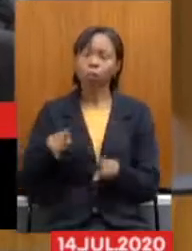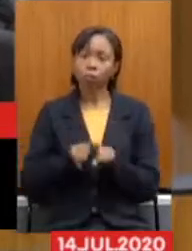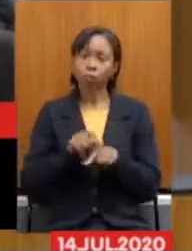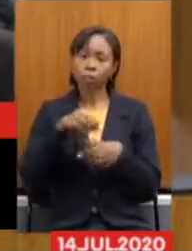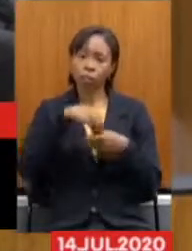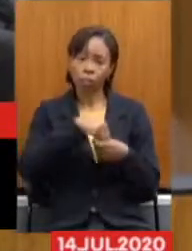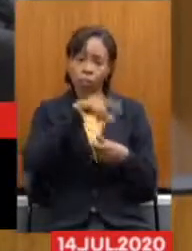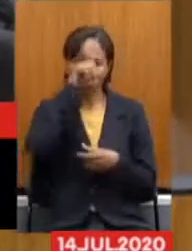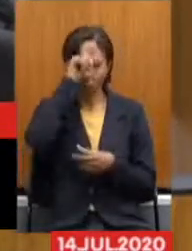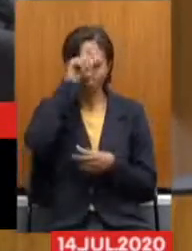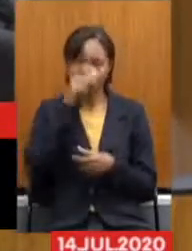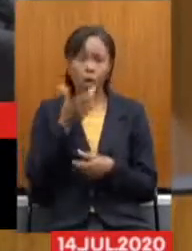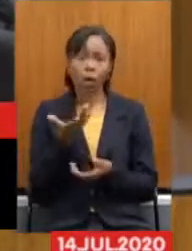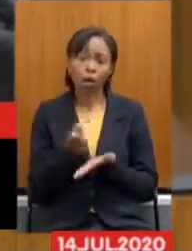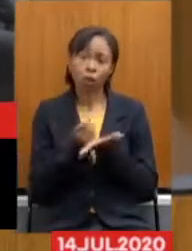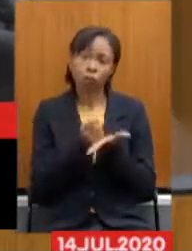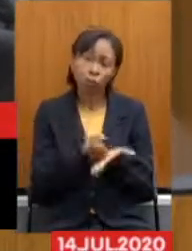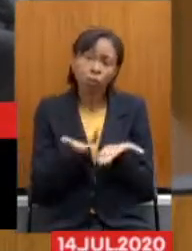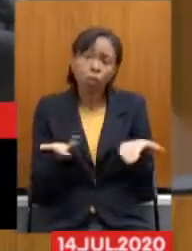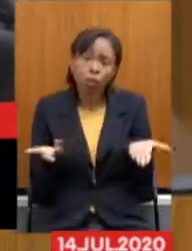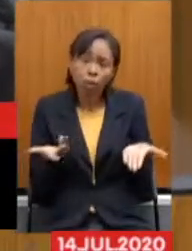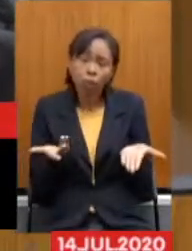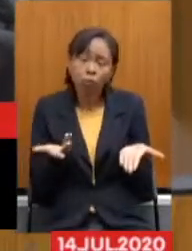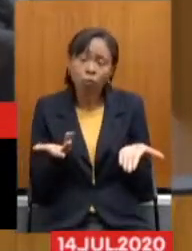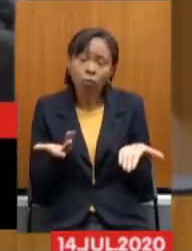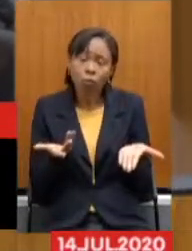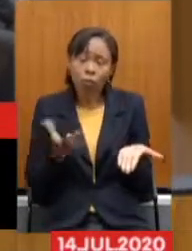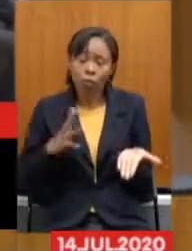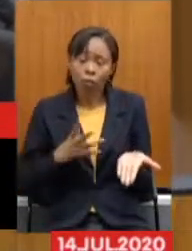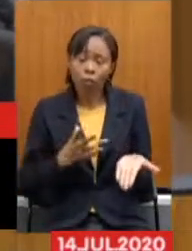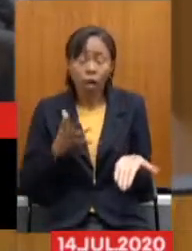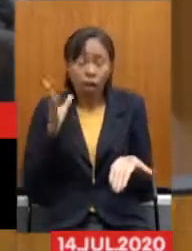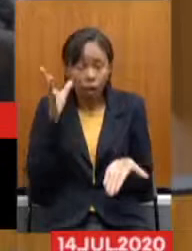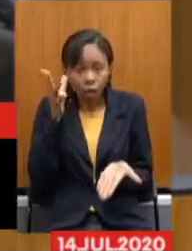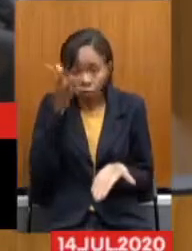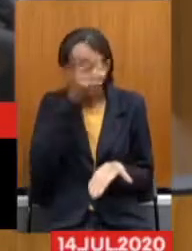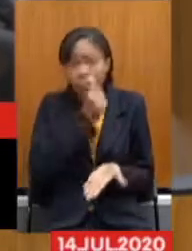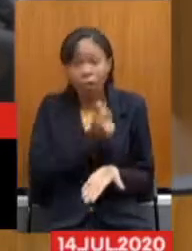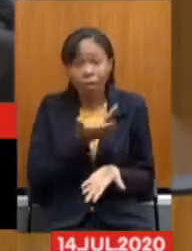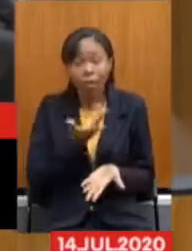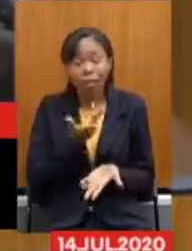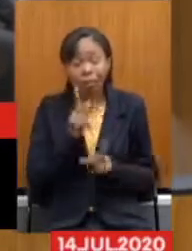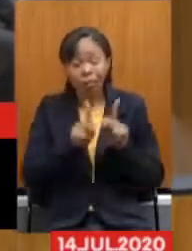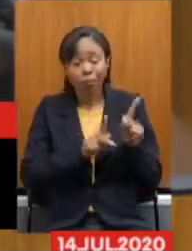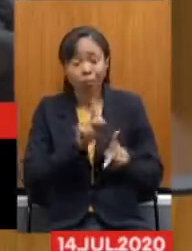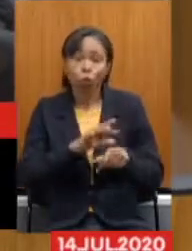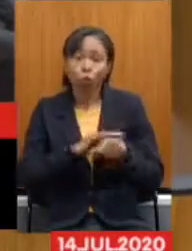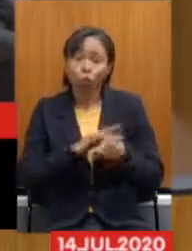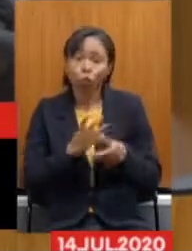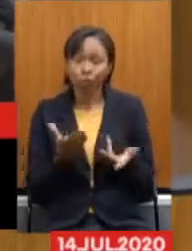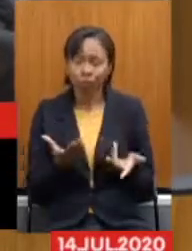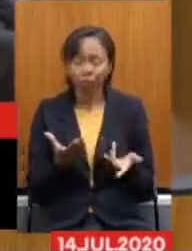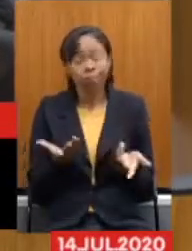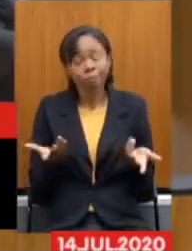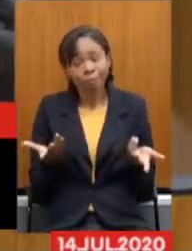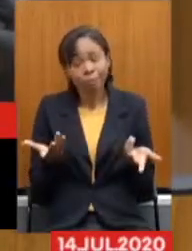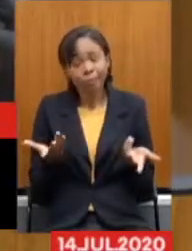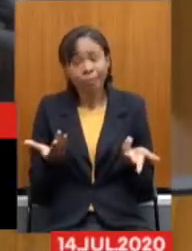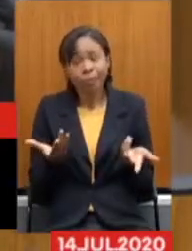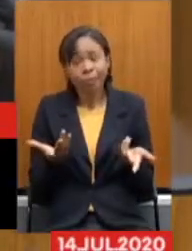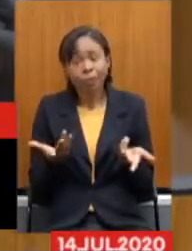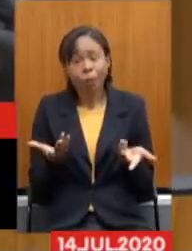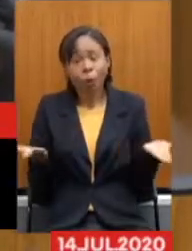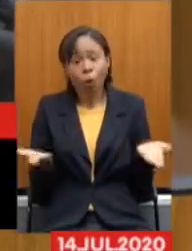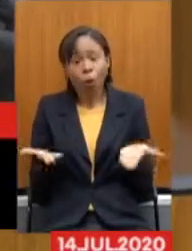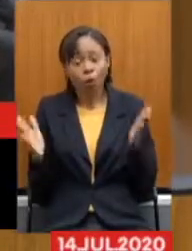Ajudando a salvar A vida Dando a vida Deles Para salvar Outras vidas Então A situação